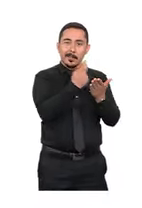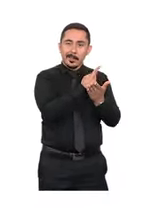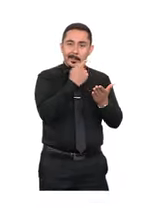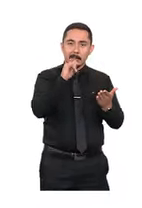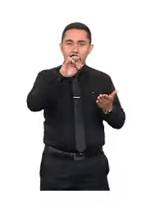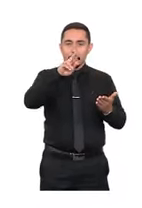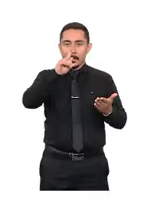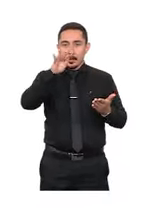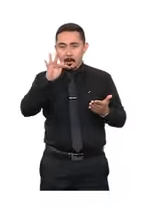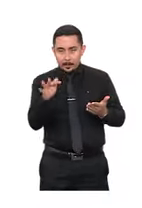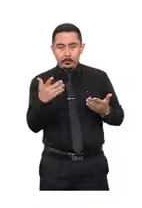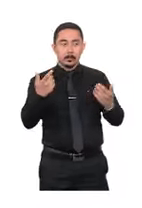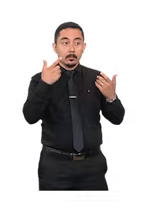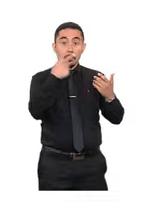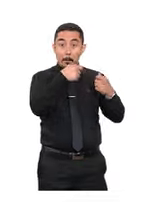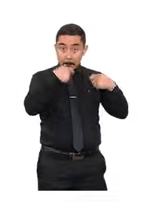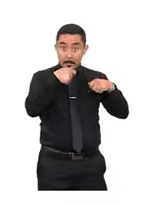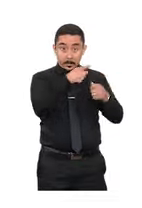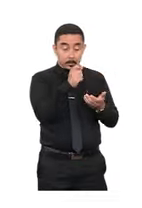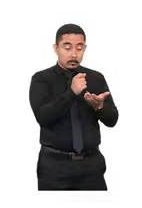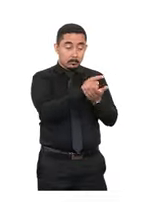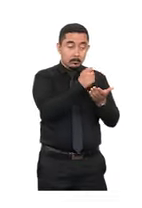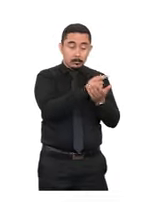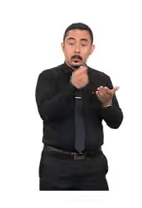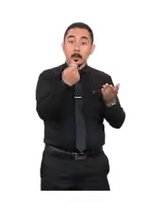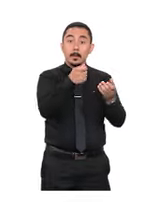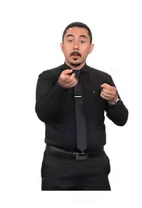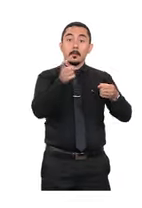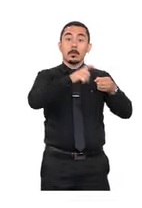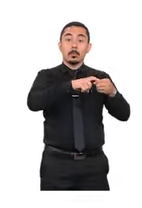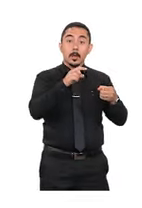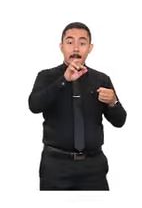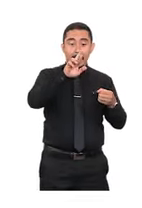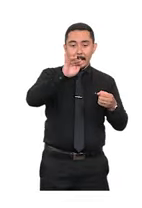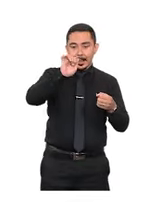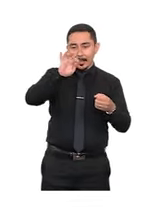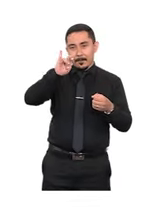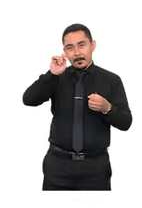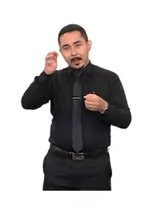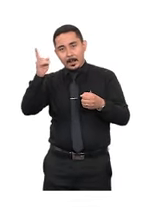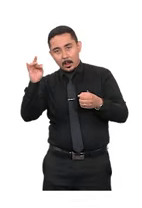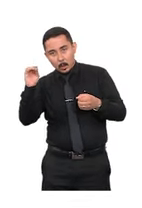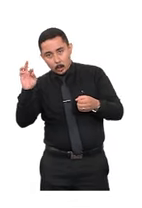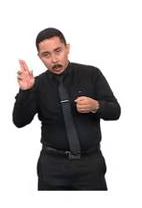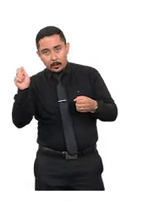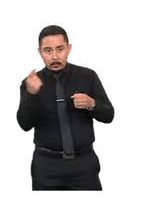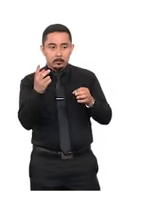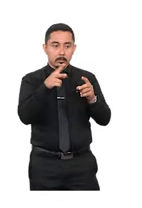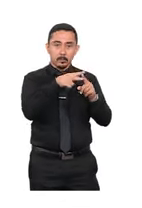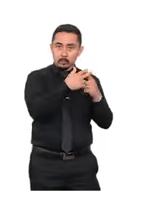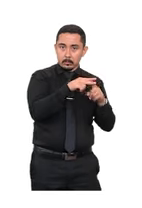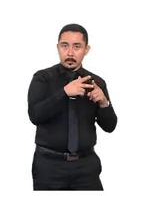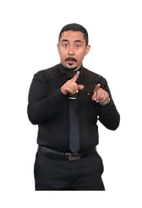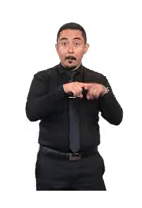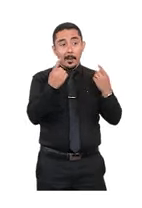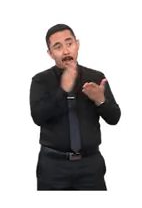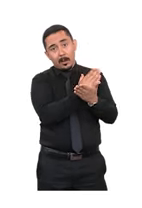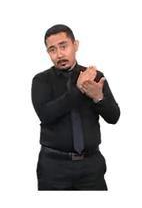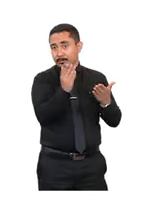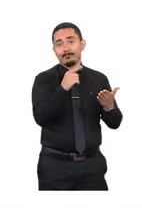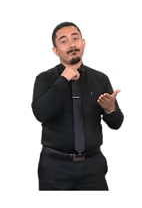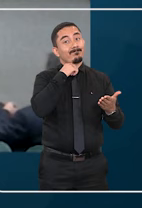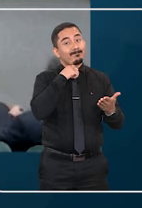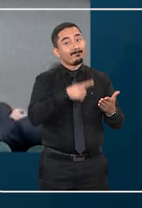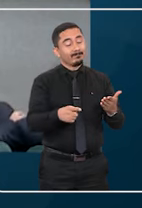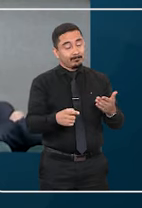imposto de renda, o contribuinte pode entregar a declaração retificadora. Mas existem alguns dados que não podem ser